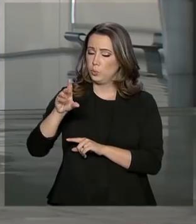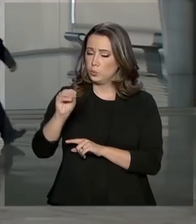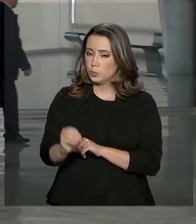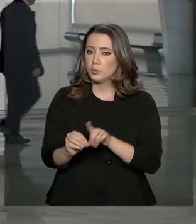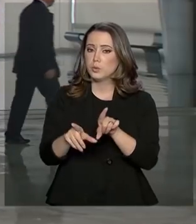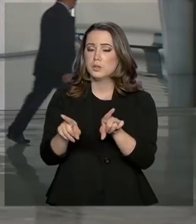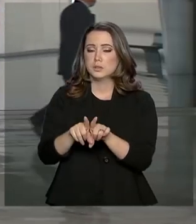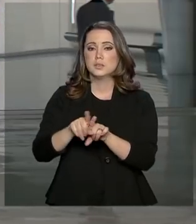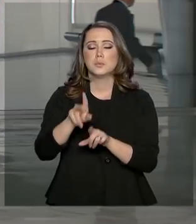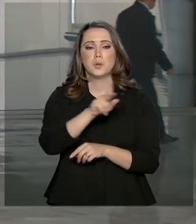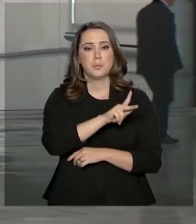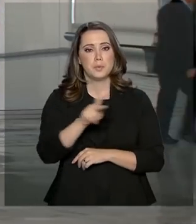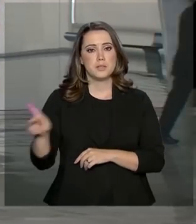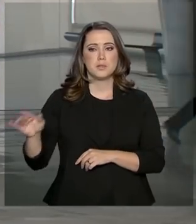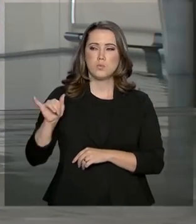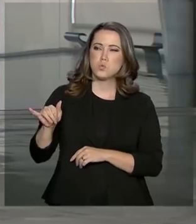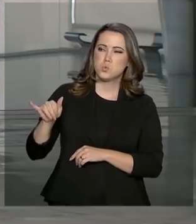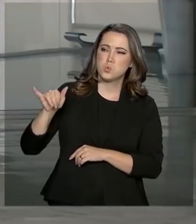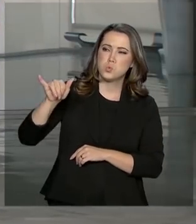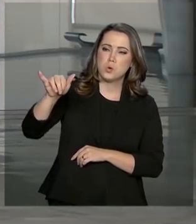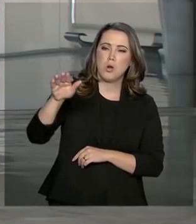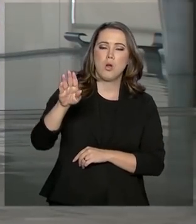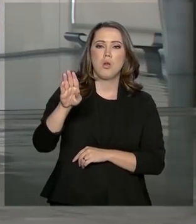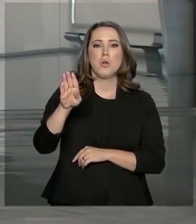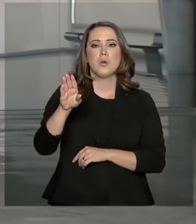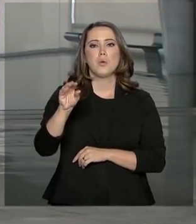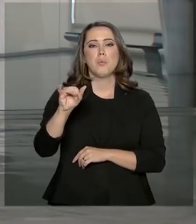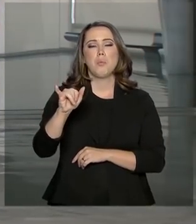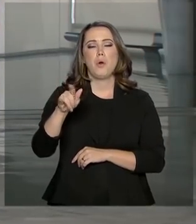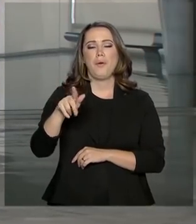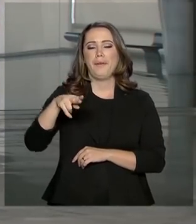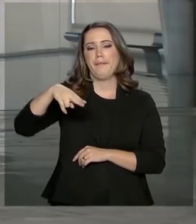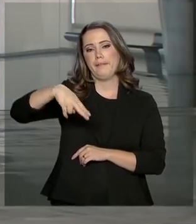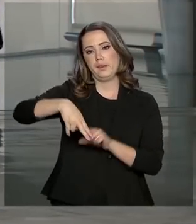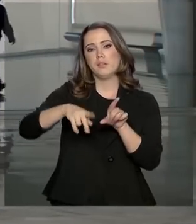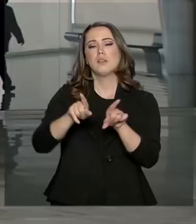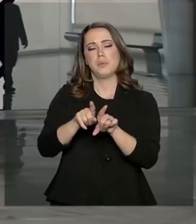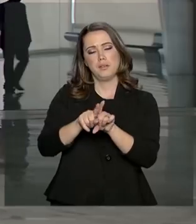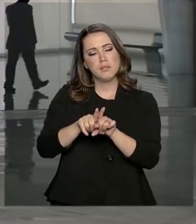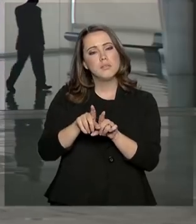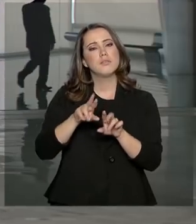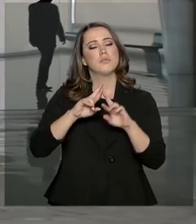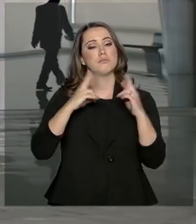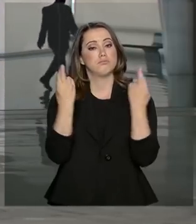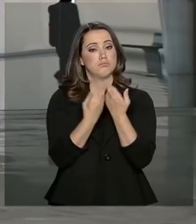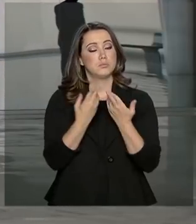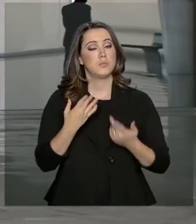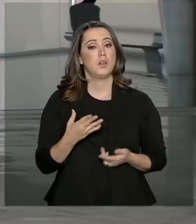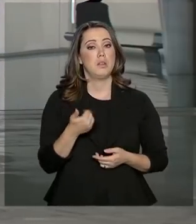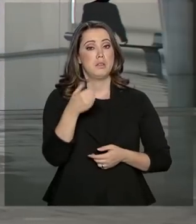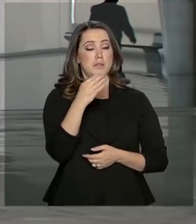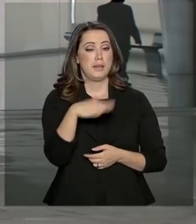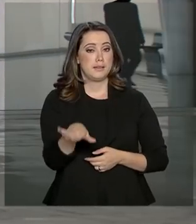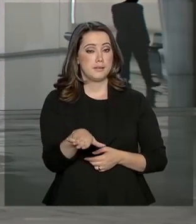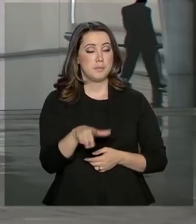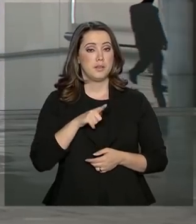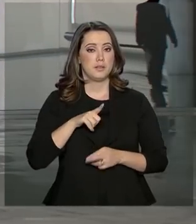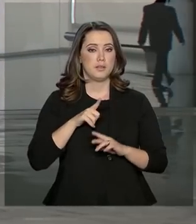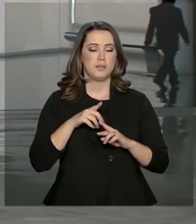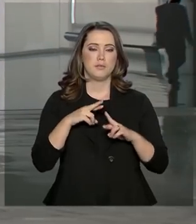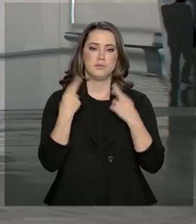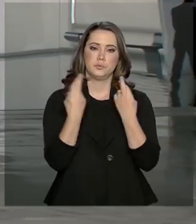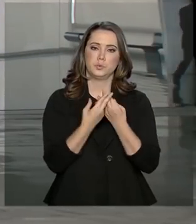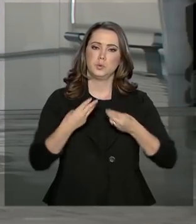diretor executivo da Boeing, Denis Mullenberg. Às dez e meia, o presidente se reuniu com o ministro da